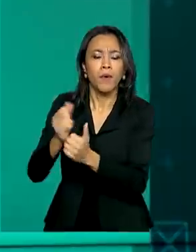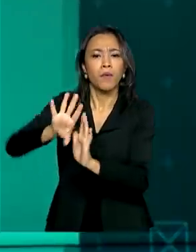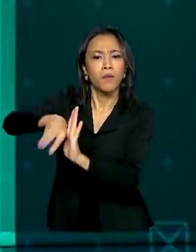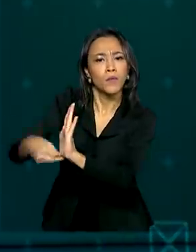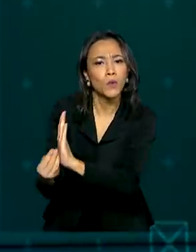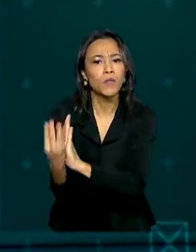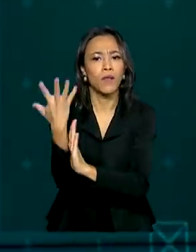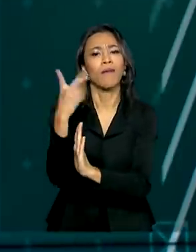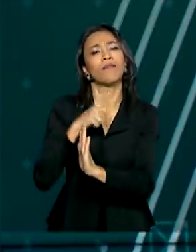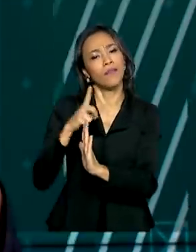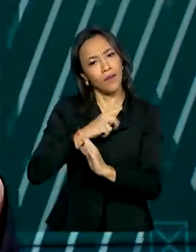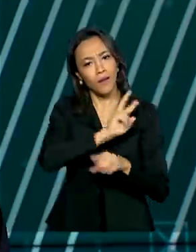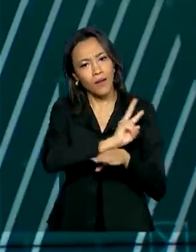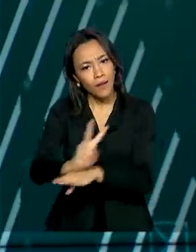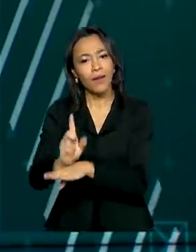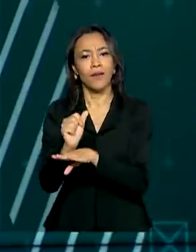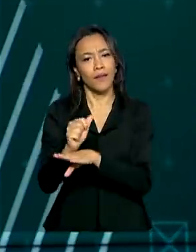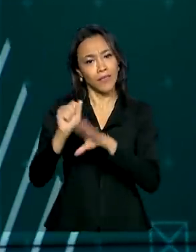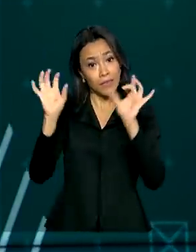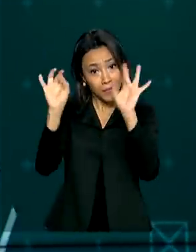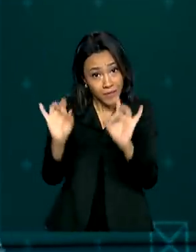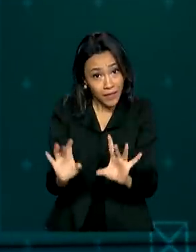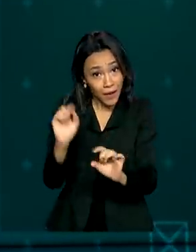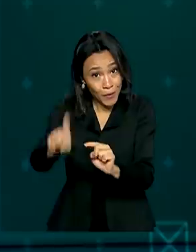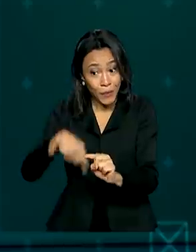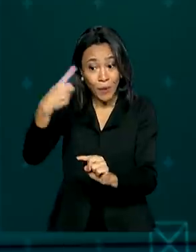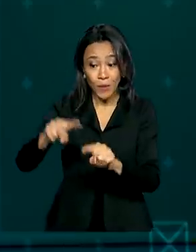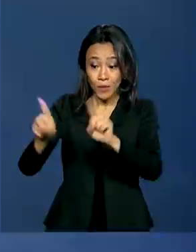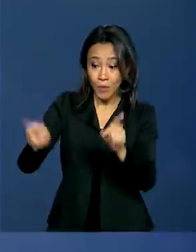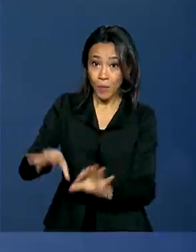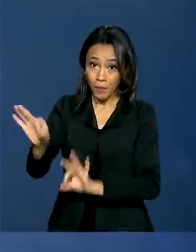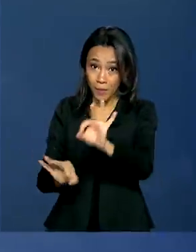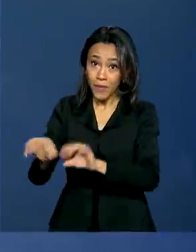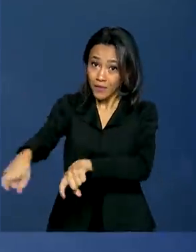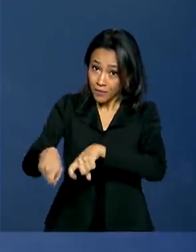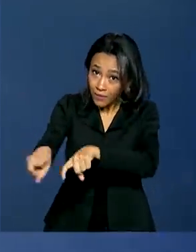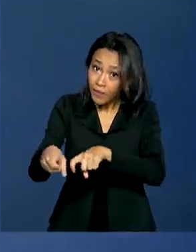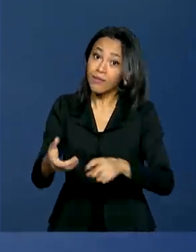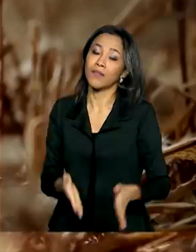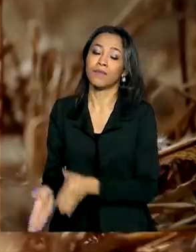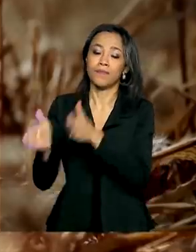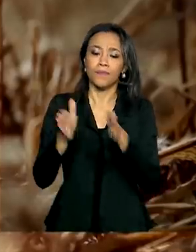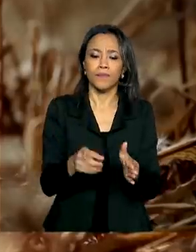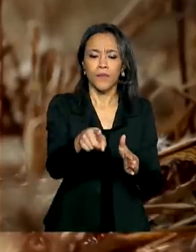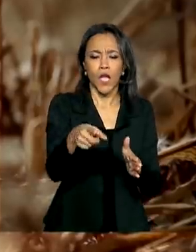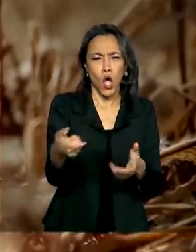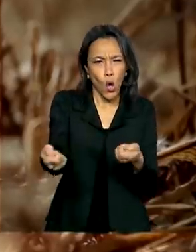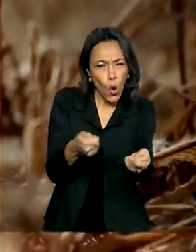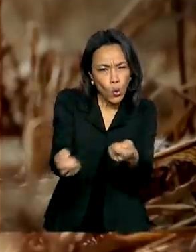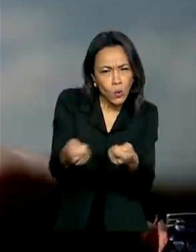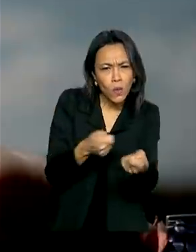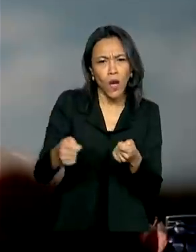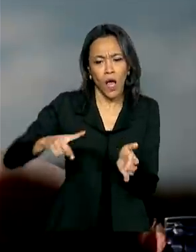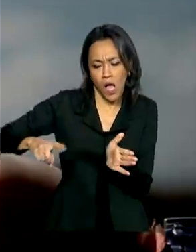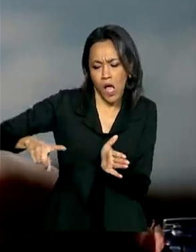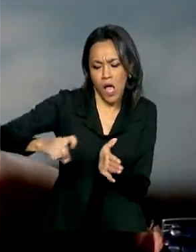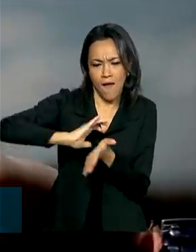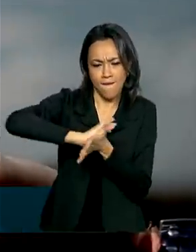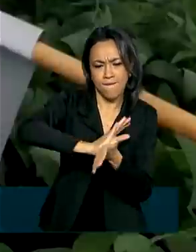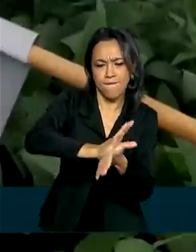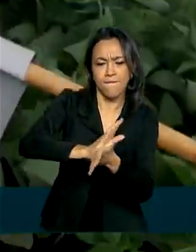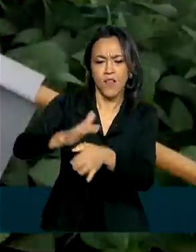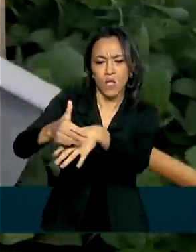linhas de crédito especiais já no próximo Plano Safra. Fazer o controle de pragas com insumos